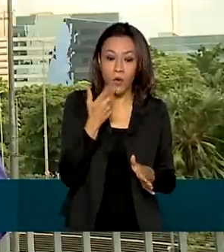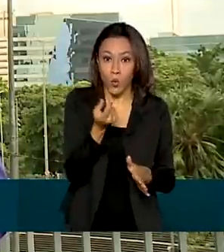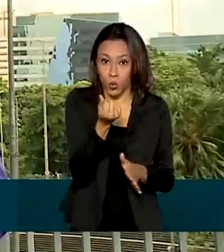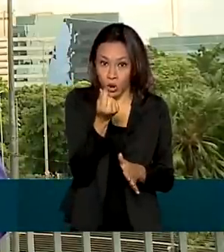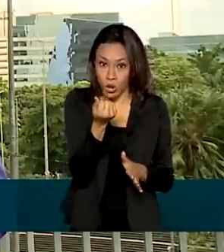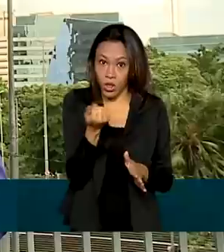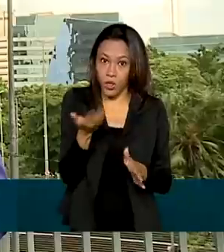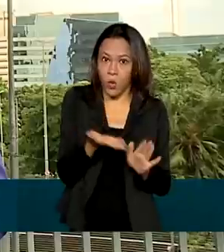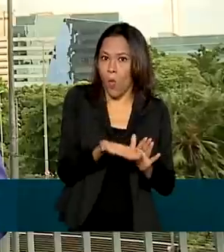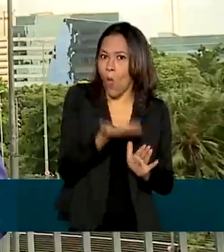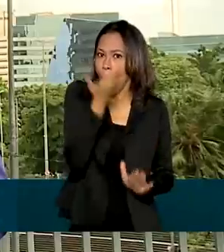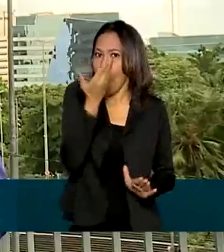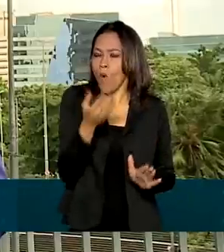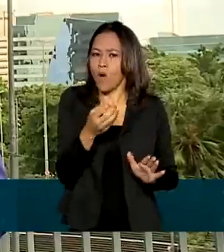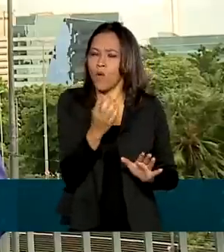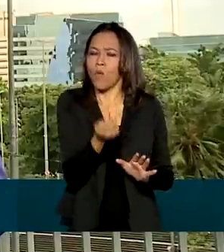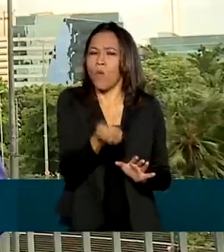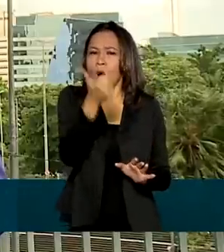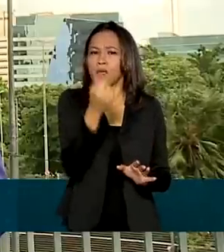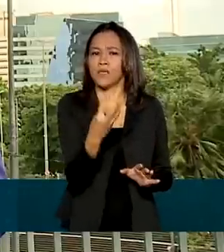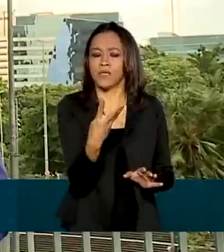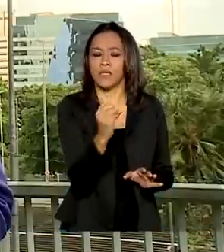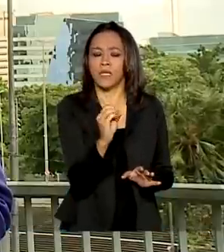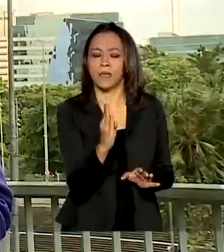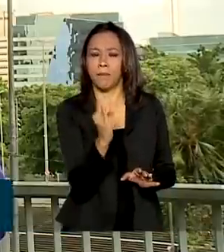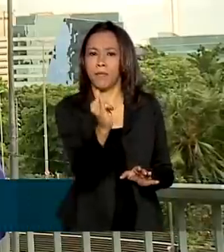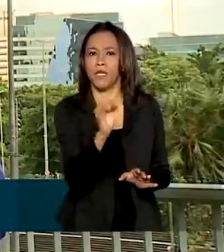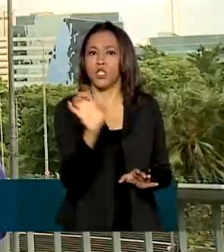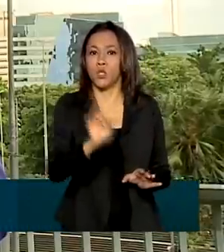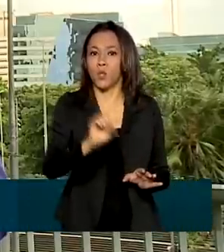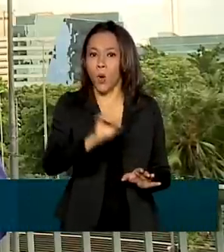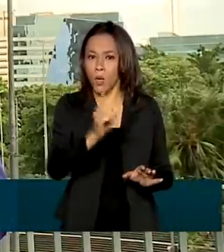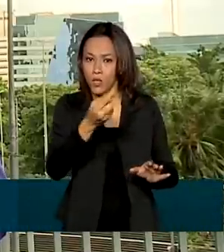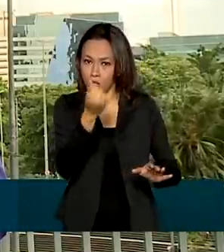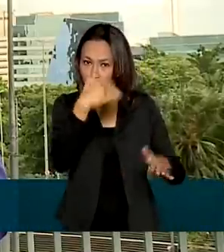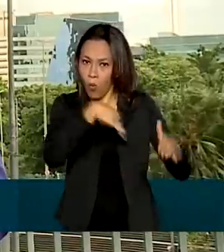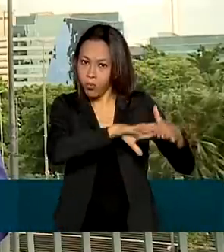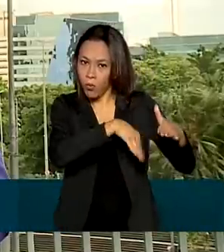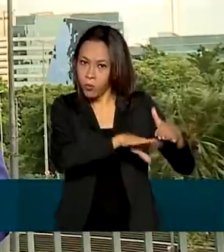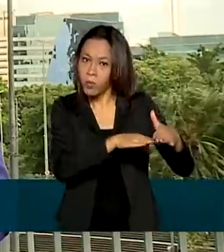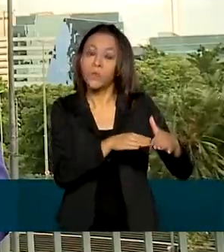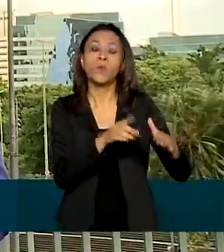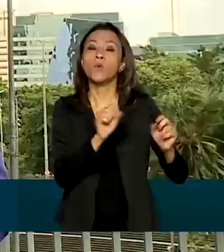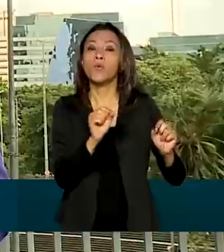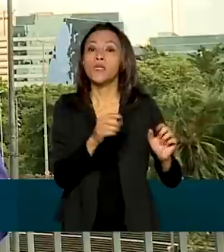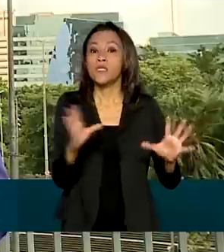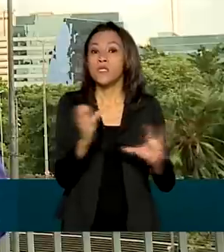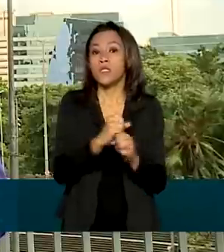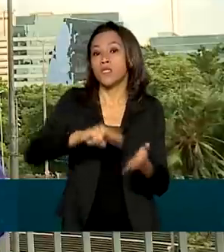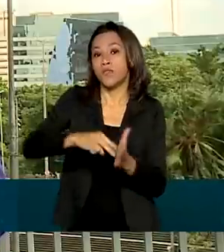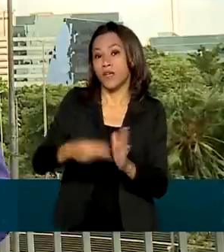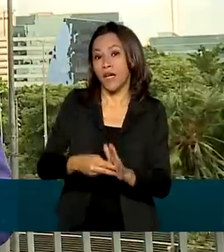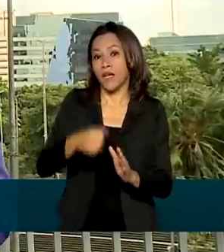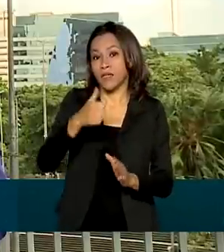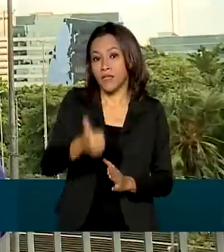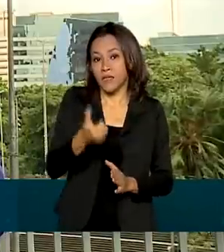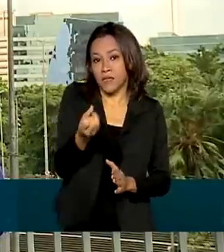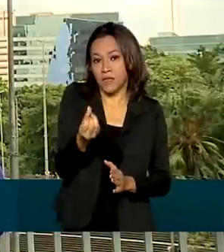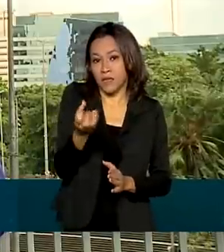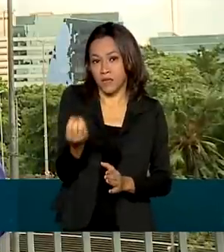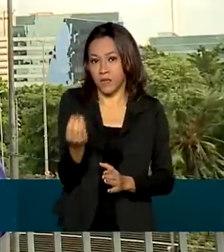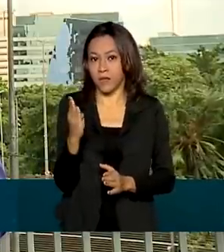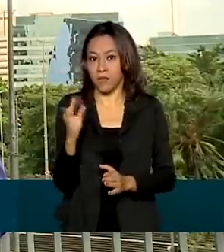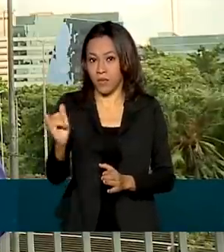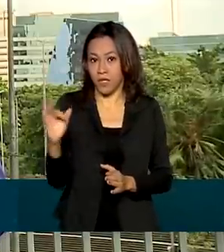Petrobras foi de quase 30 bilhões de dólares, o equivalente a 160 bilhões de reais. Foi o maior